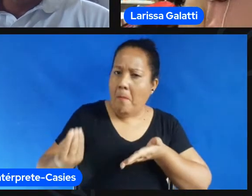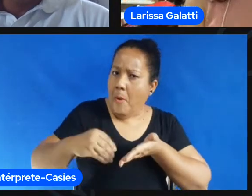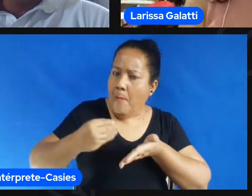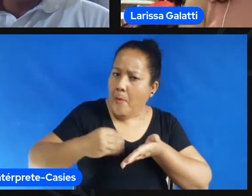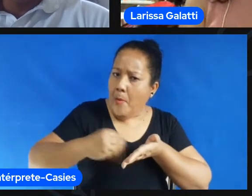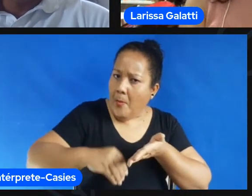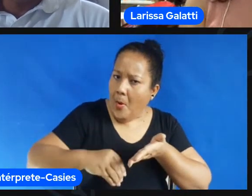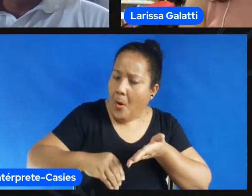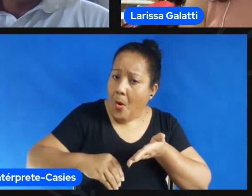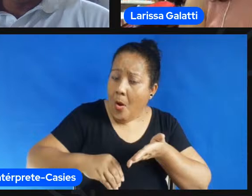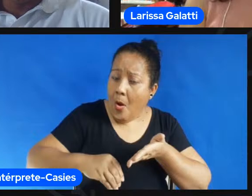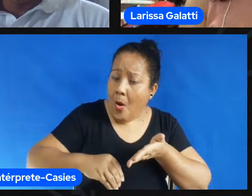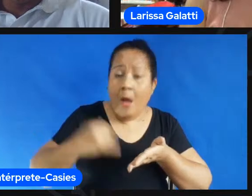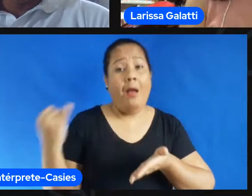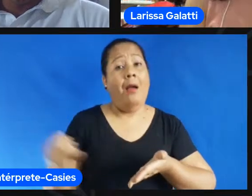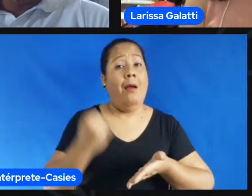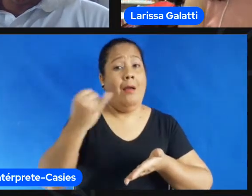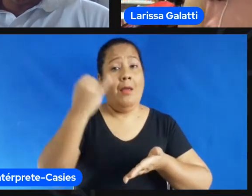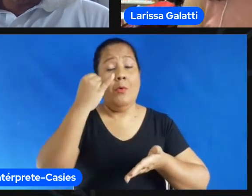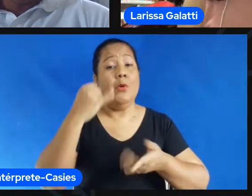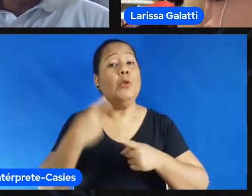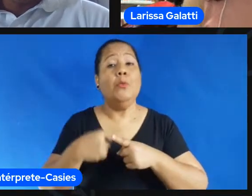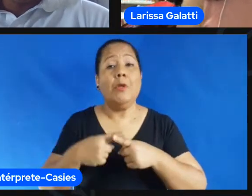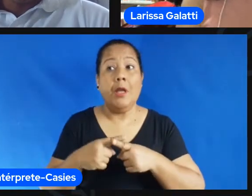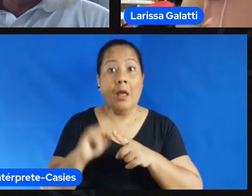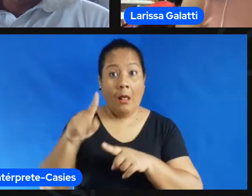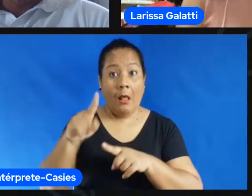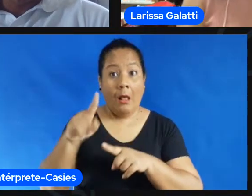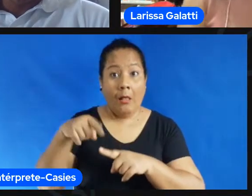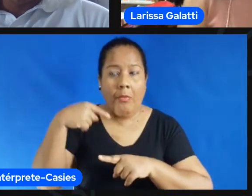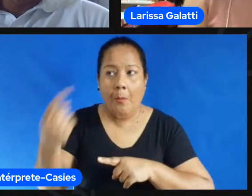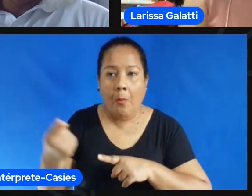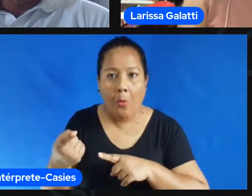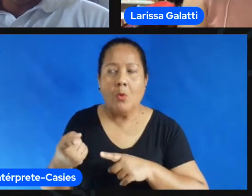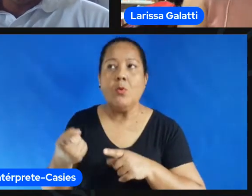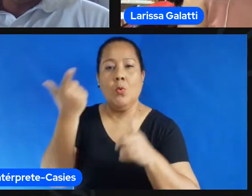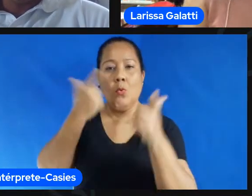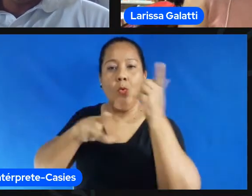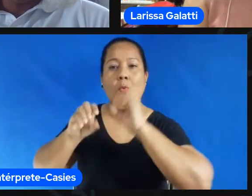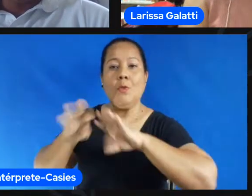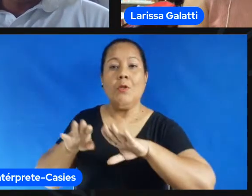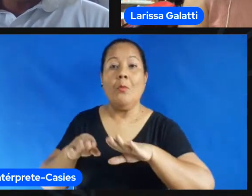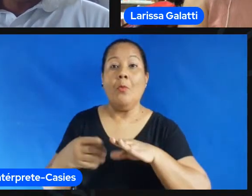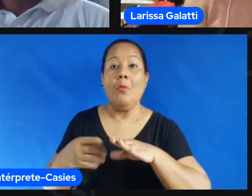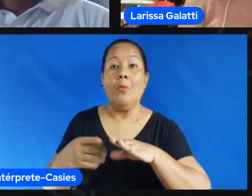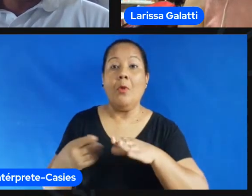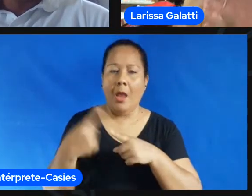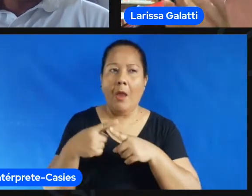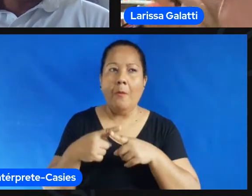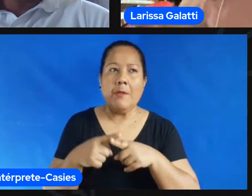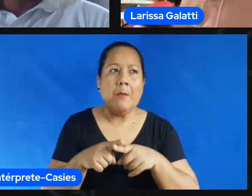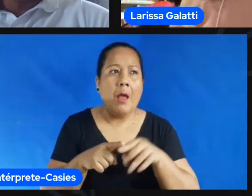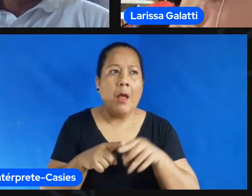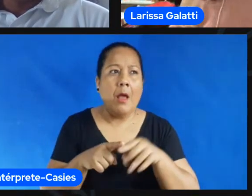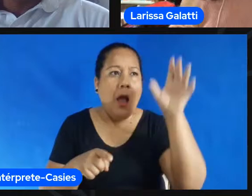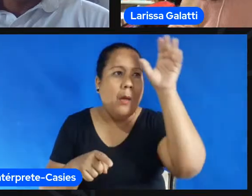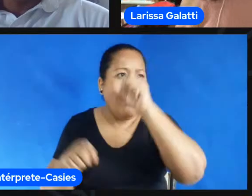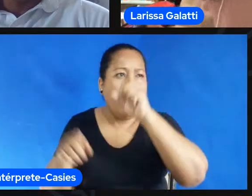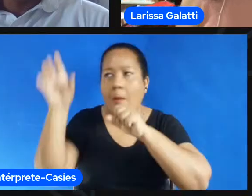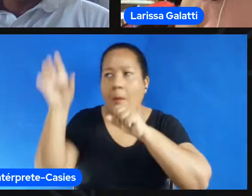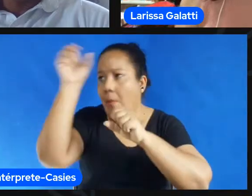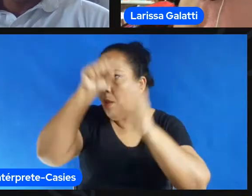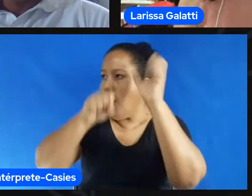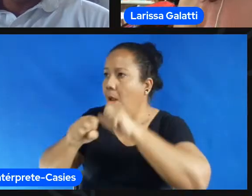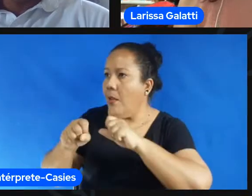segura possível em termos de método pra que a gente possa dizer olha a partir desses critérios aqui esse tipo de